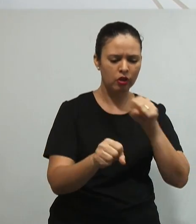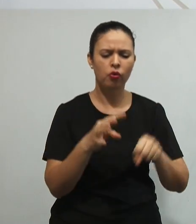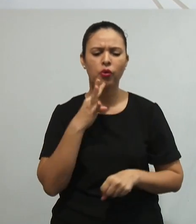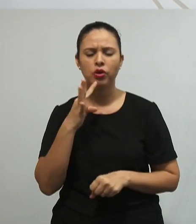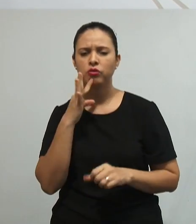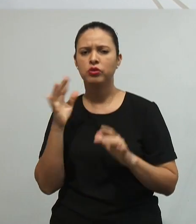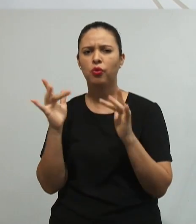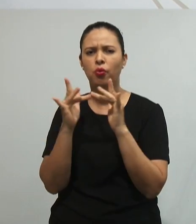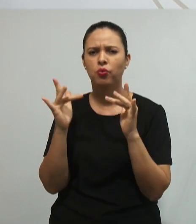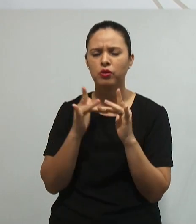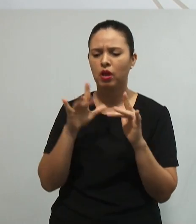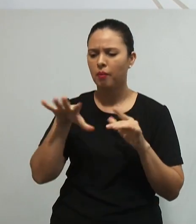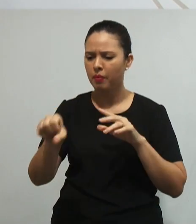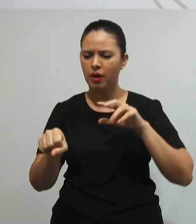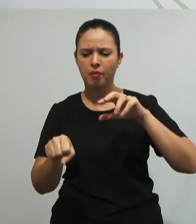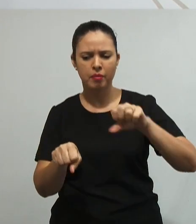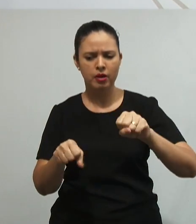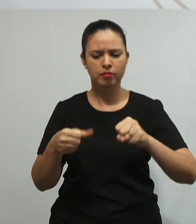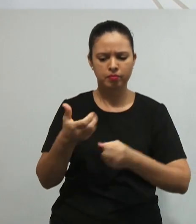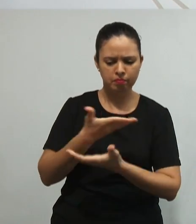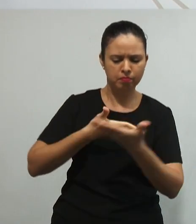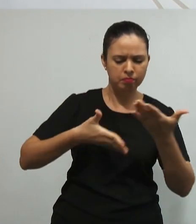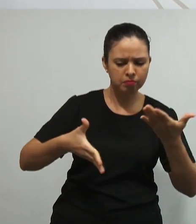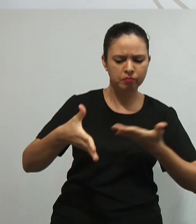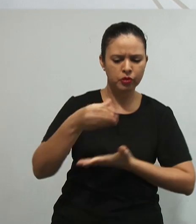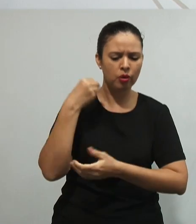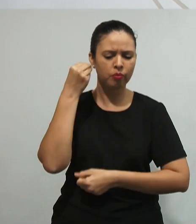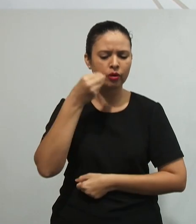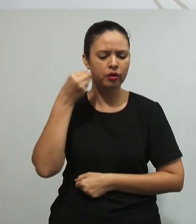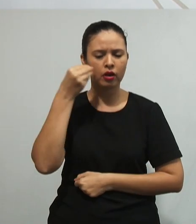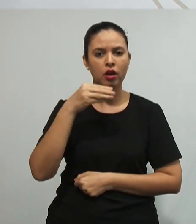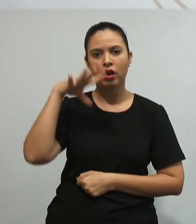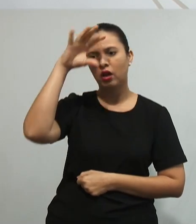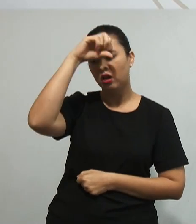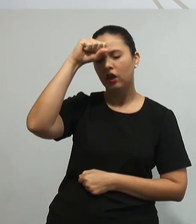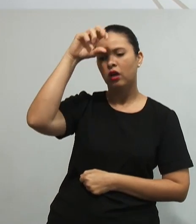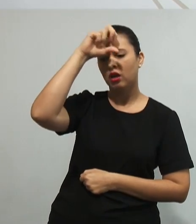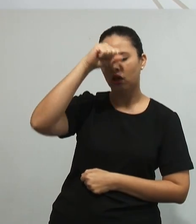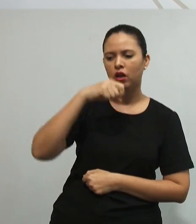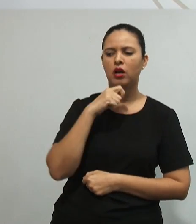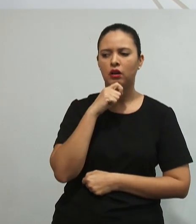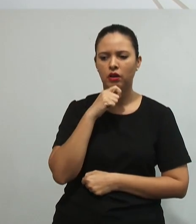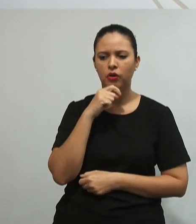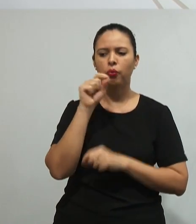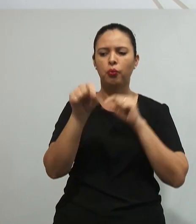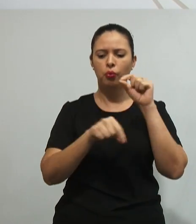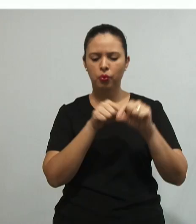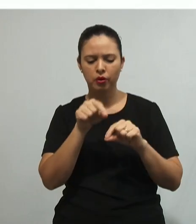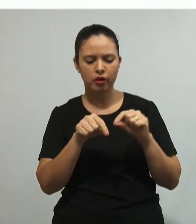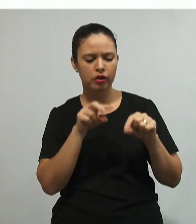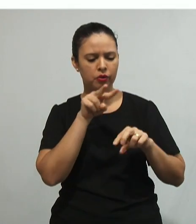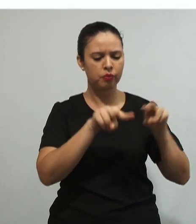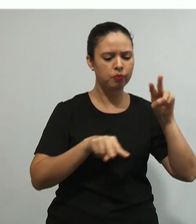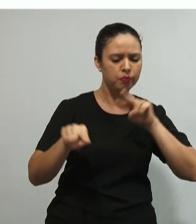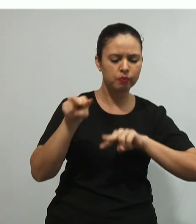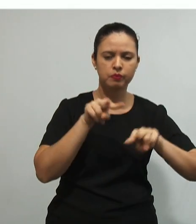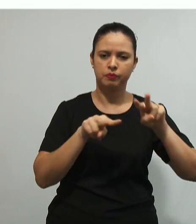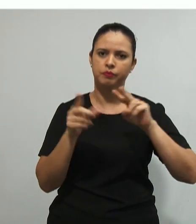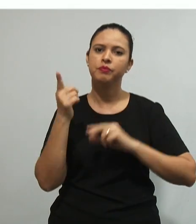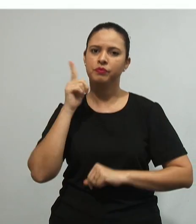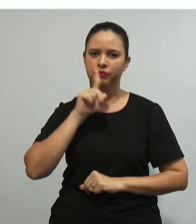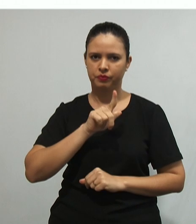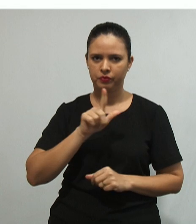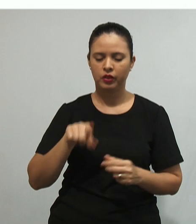objeto e a partir dessa relação da criança com o objeto, ela vai construindo o seu conhecimento. Terceiro